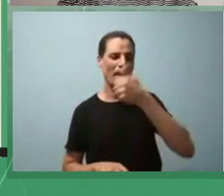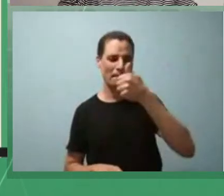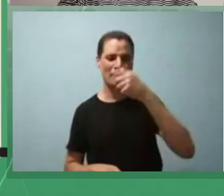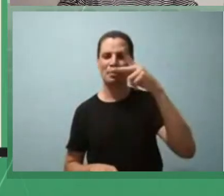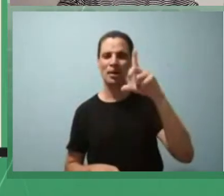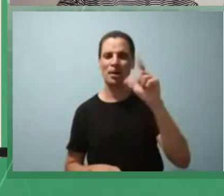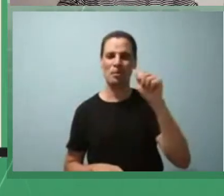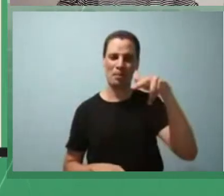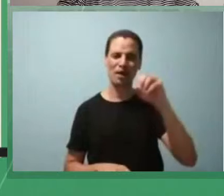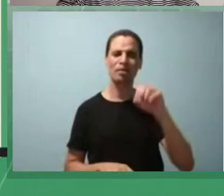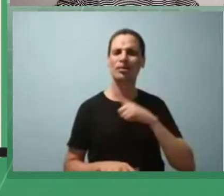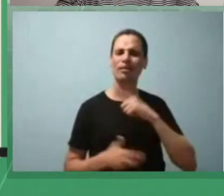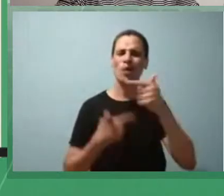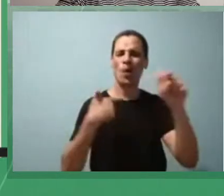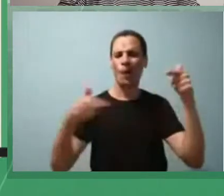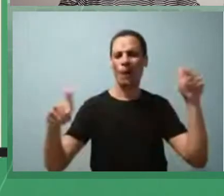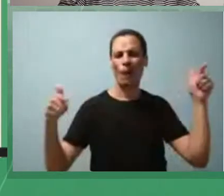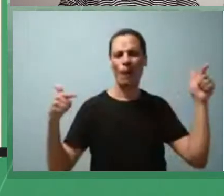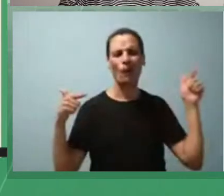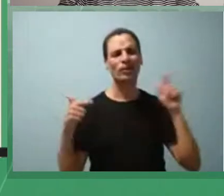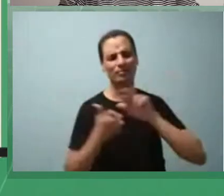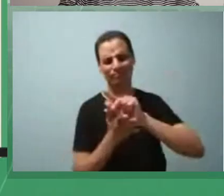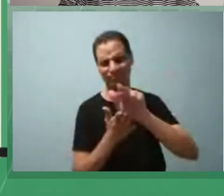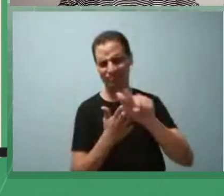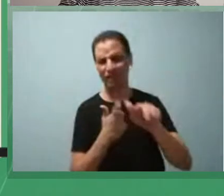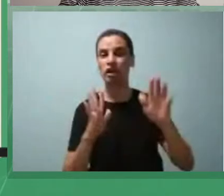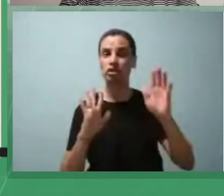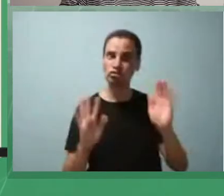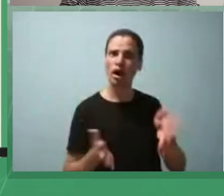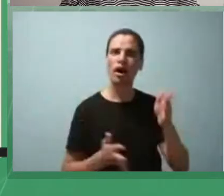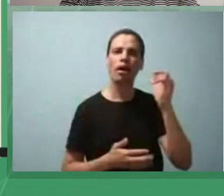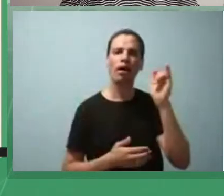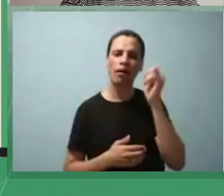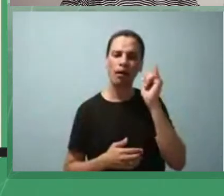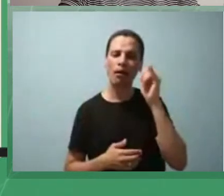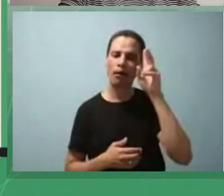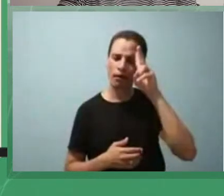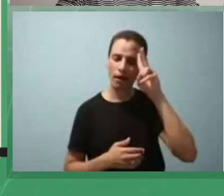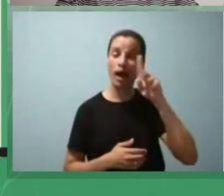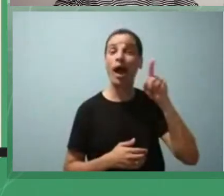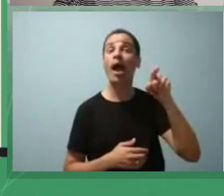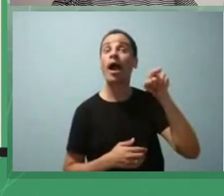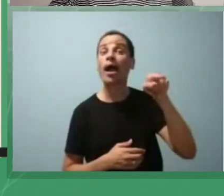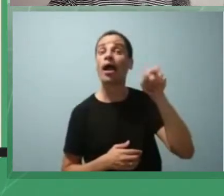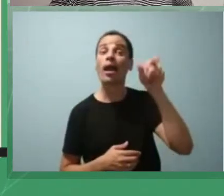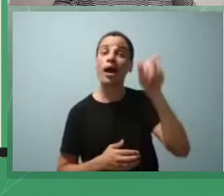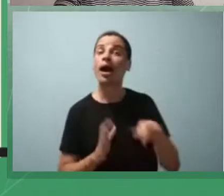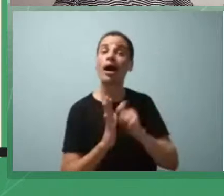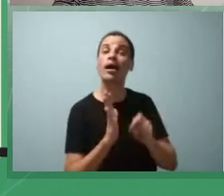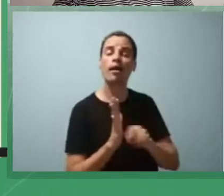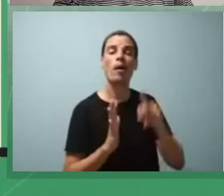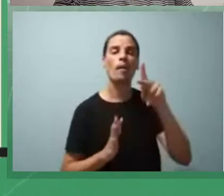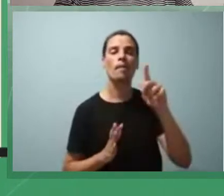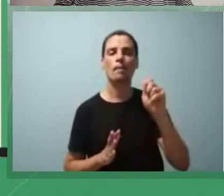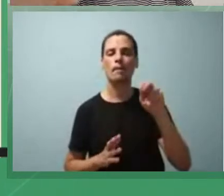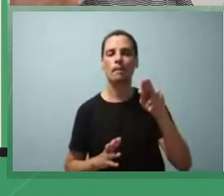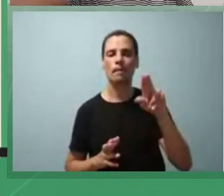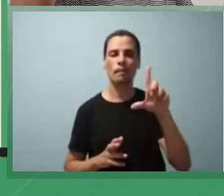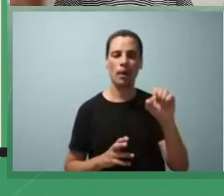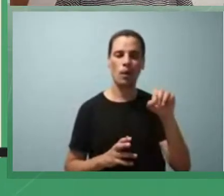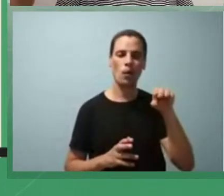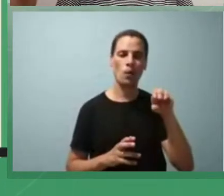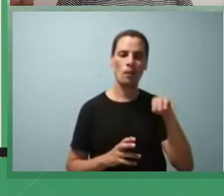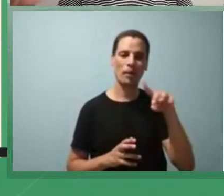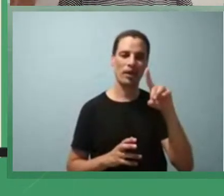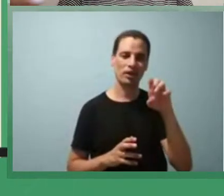publicadas nessa coluna e ela essa crônica é de Paulo Mendes Campos e aí essa crônica diz o seguinte